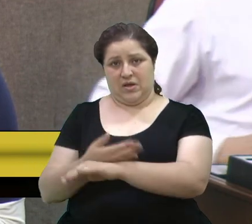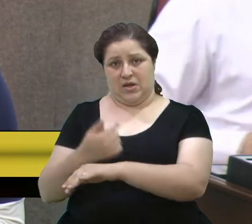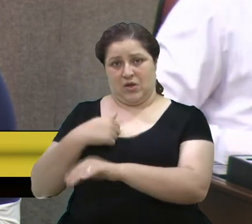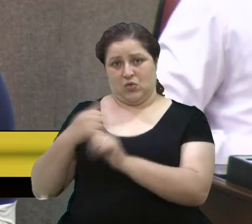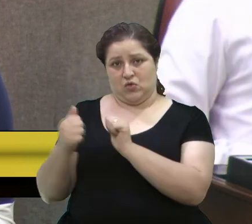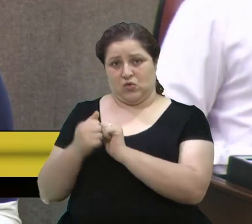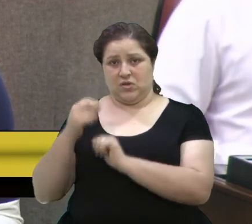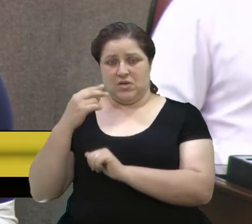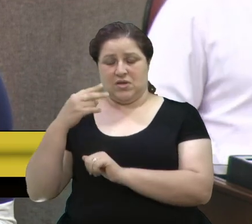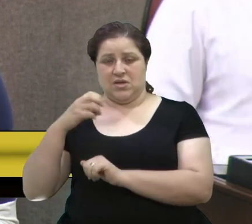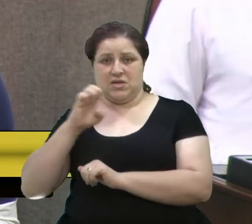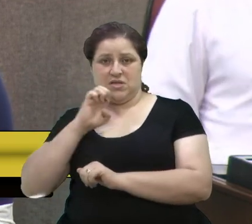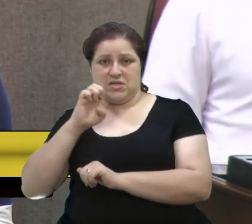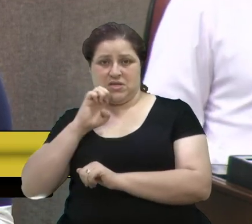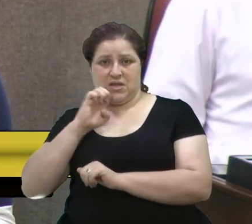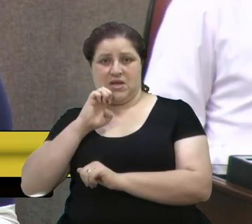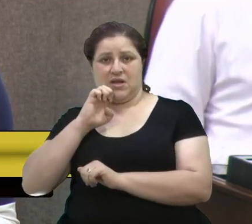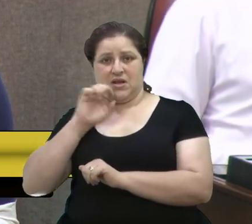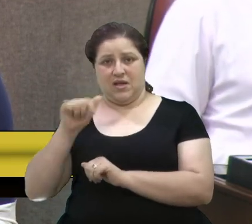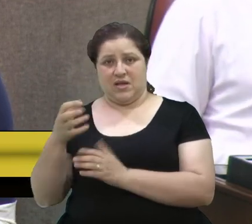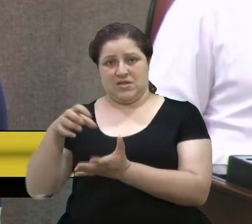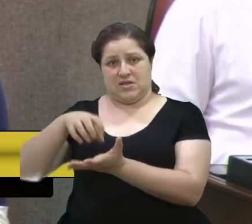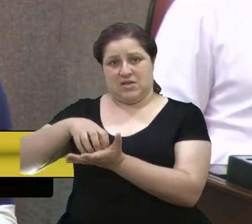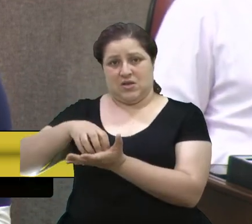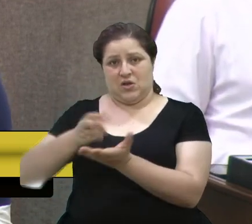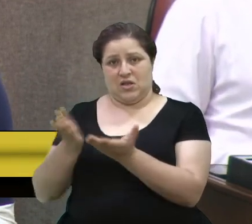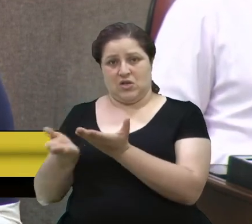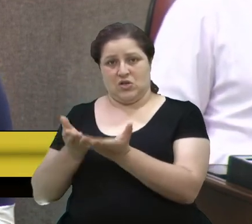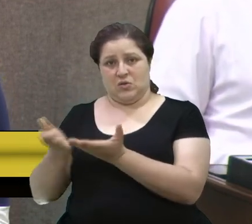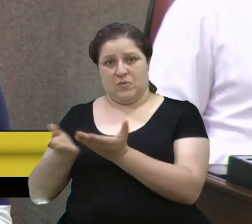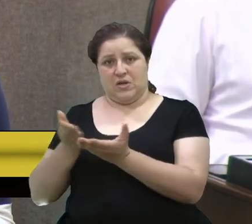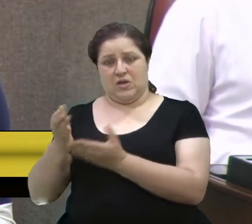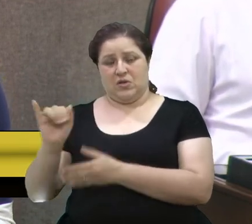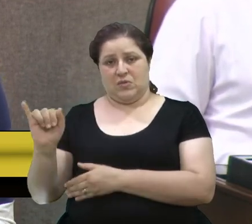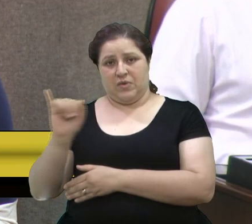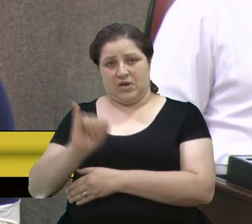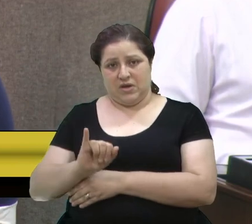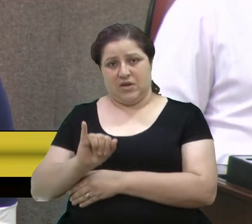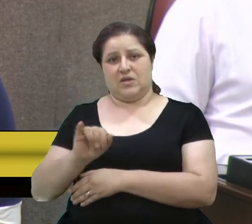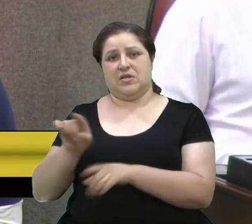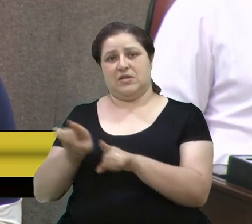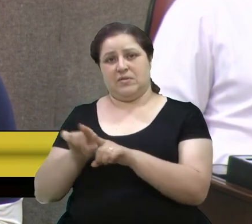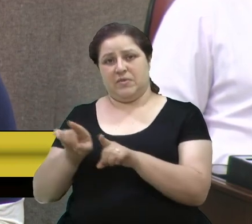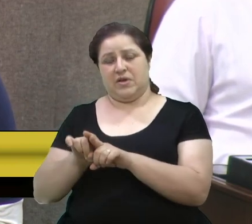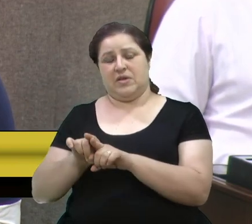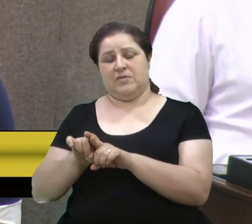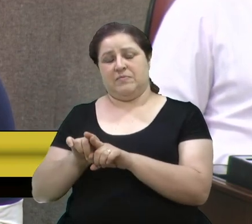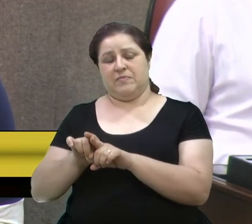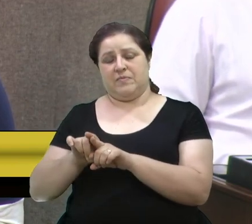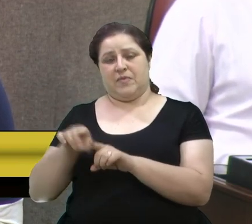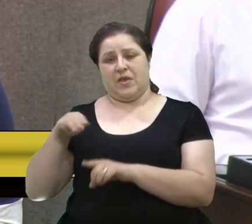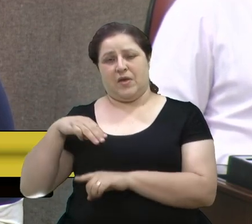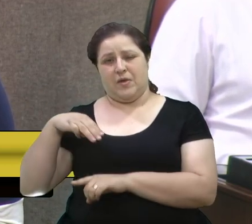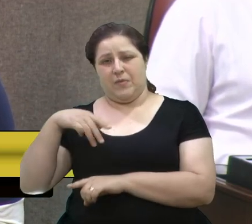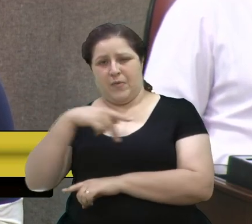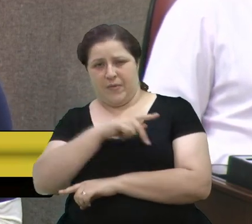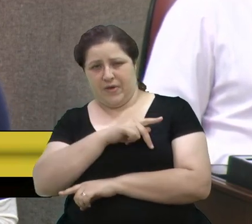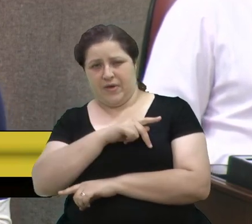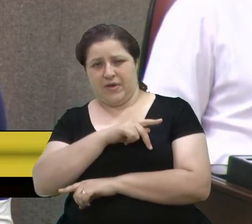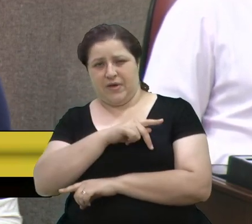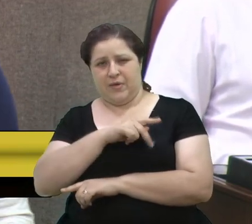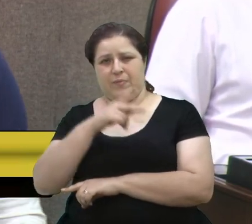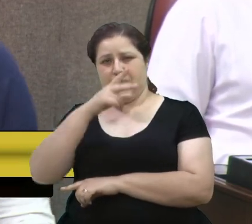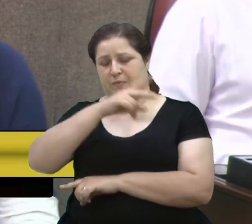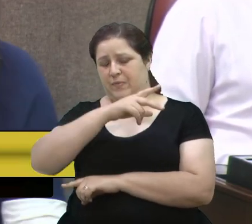organizado pelo Centro de Atendimento ao Migrante, participação também do Ministério Público da União, representantes da Prefeitura, durante o dia todo. Então,